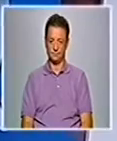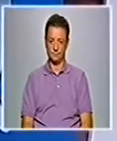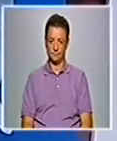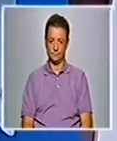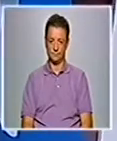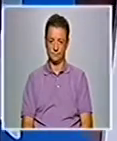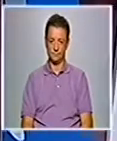O digital que...